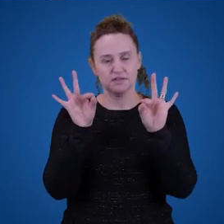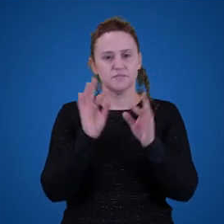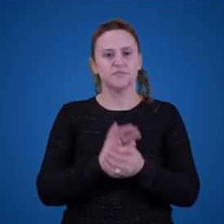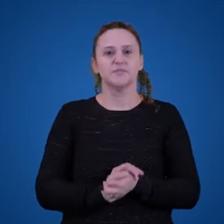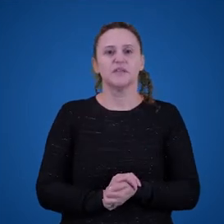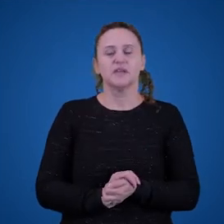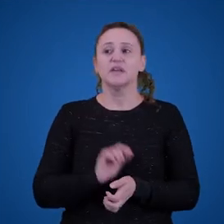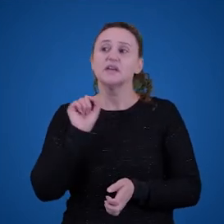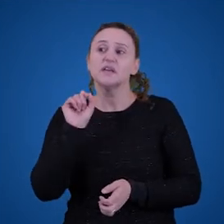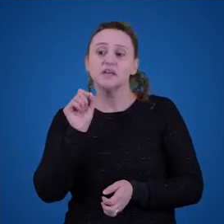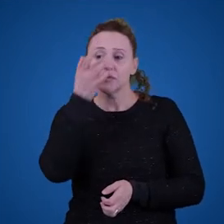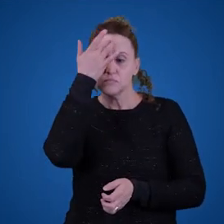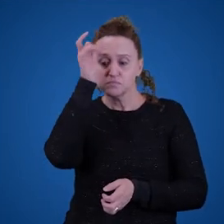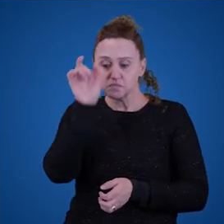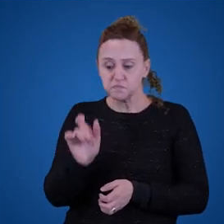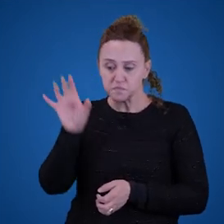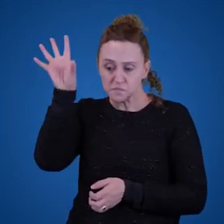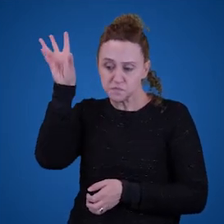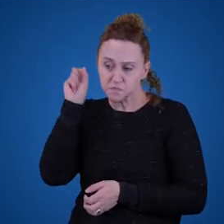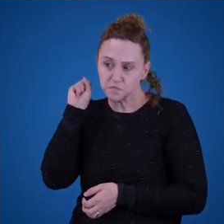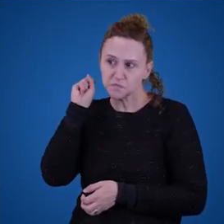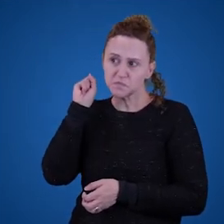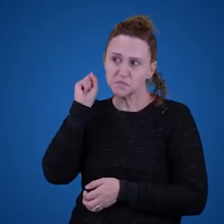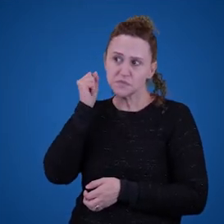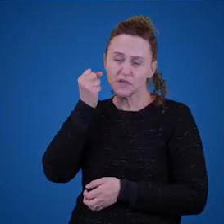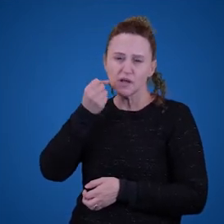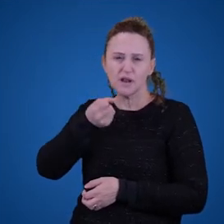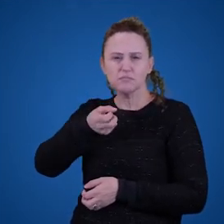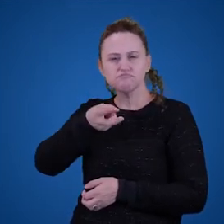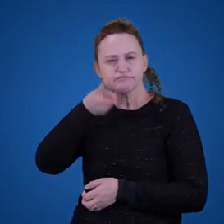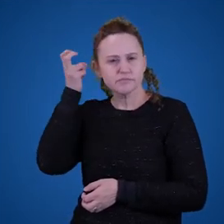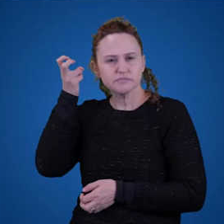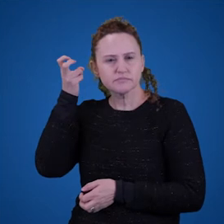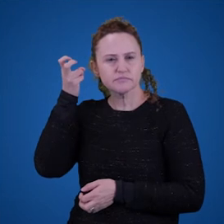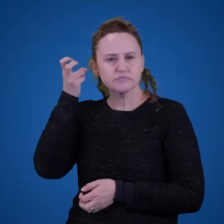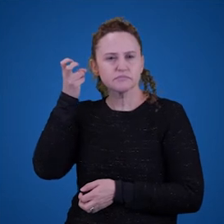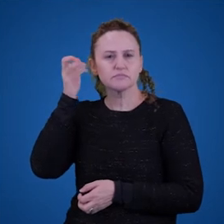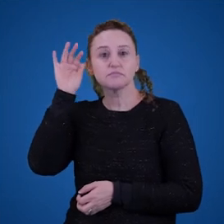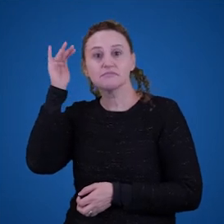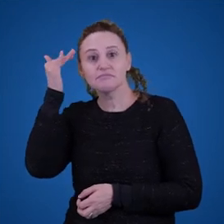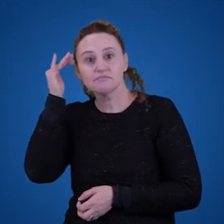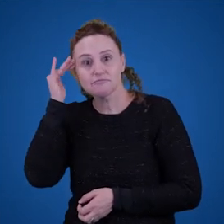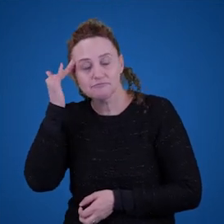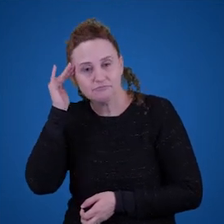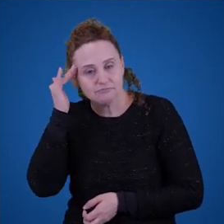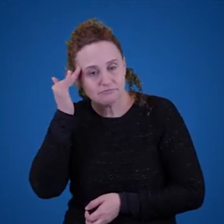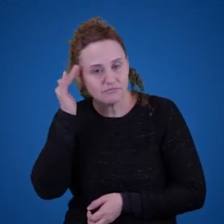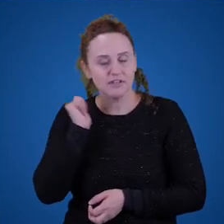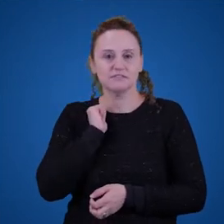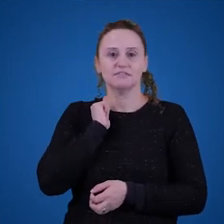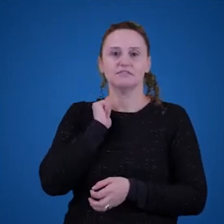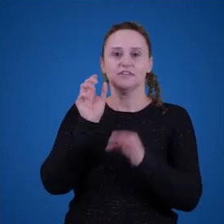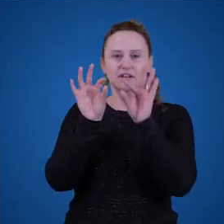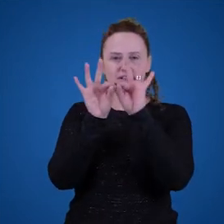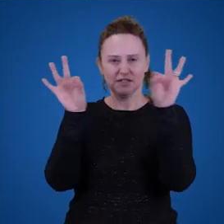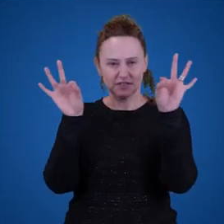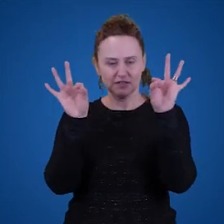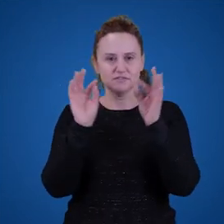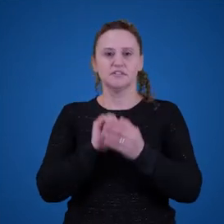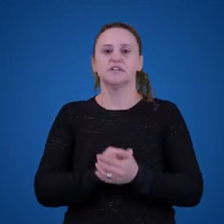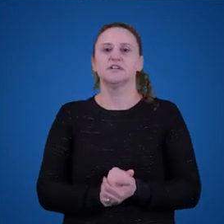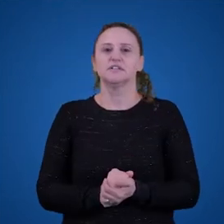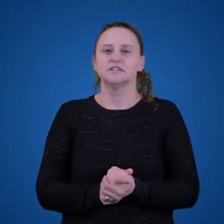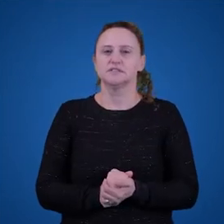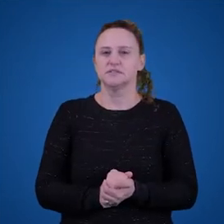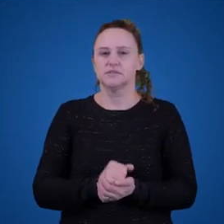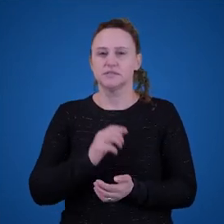algo em particular. Ou seja, nós temos a intenção de que aquela frase dita, né, denote ou